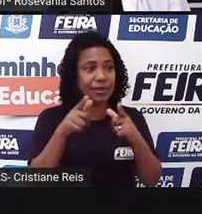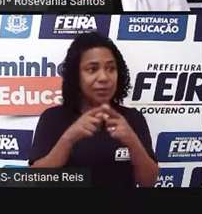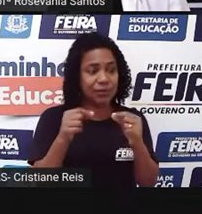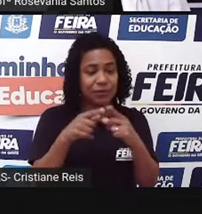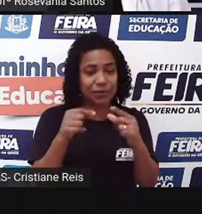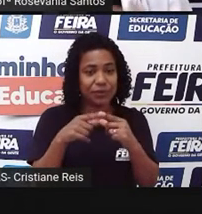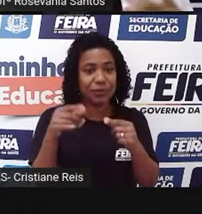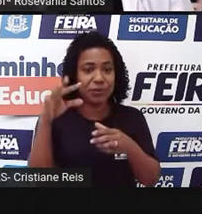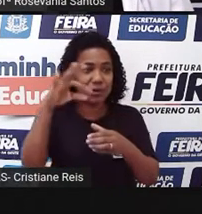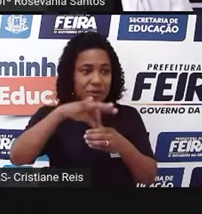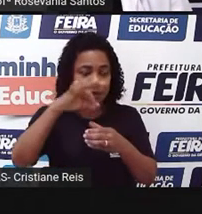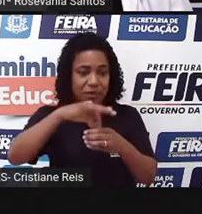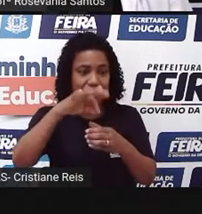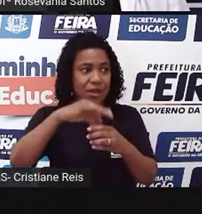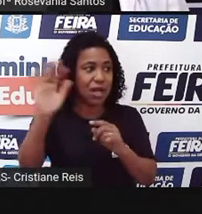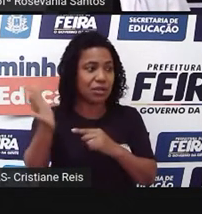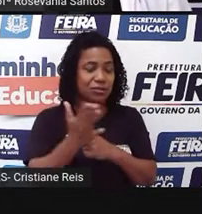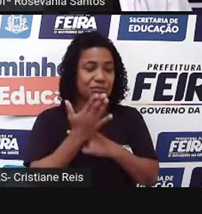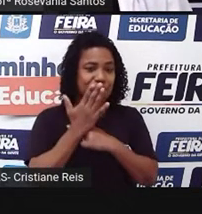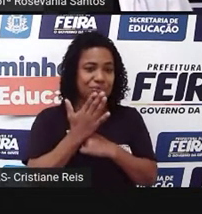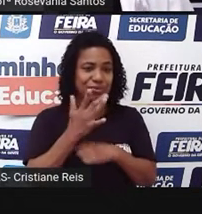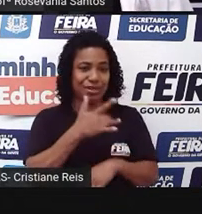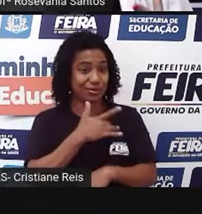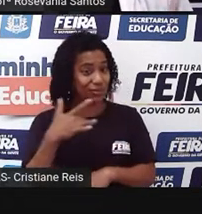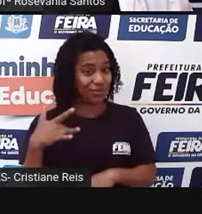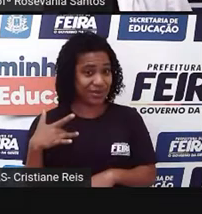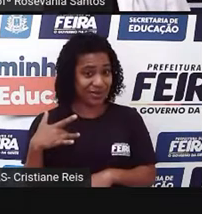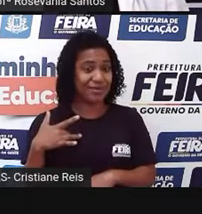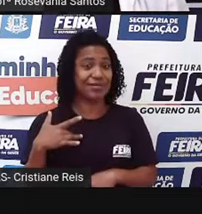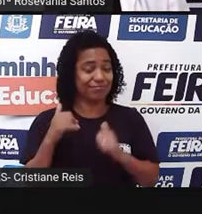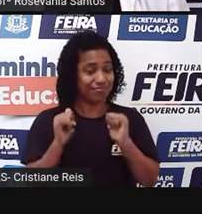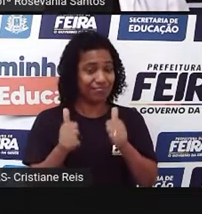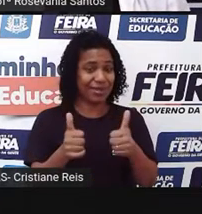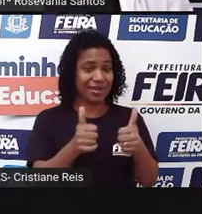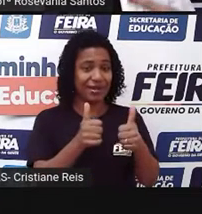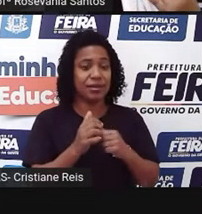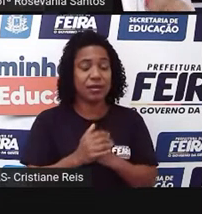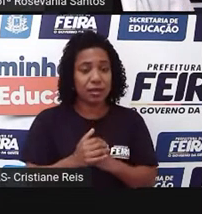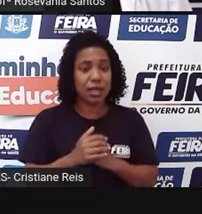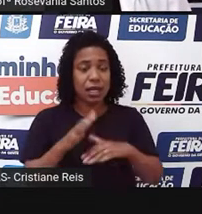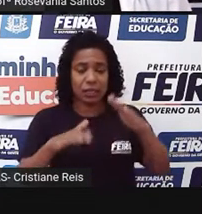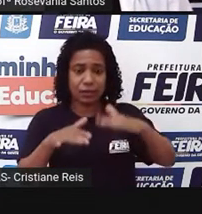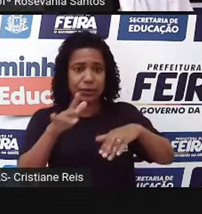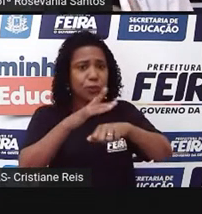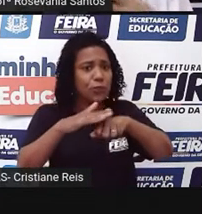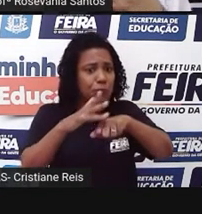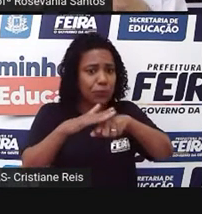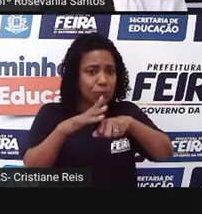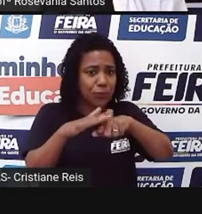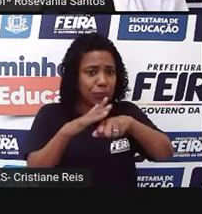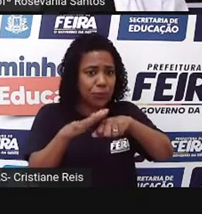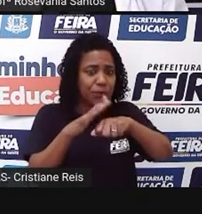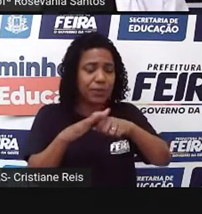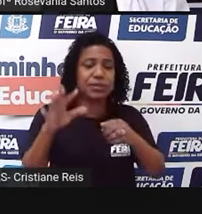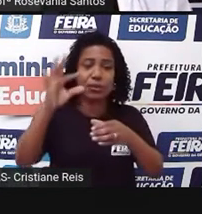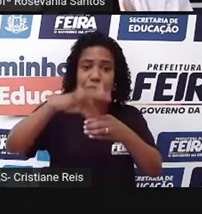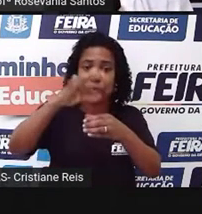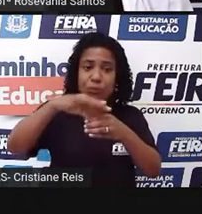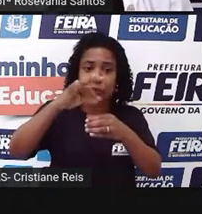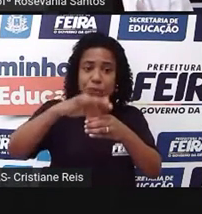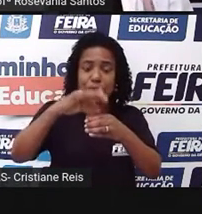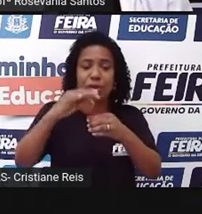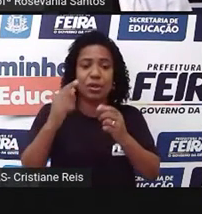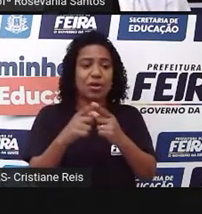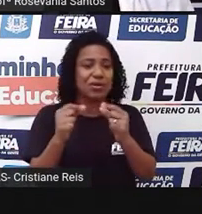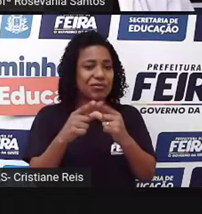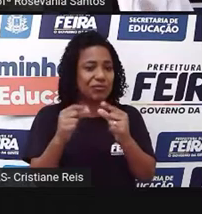para curar doenças, bora dizer assim, para tratar, né, de doenças, mas na grande maioria das vezes, a